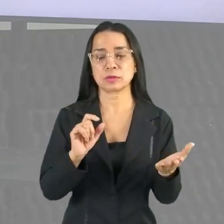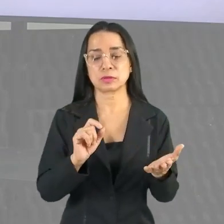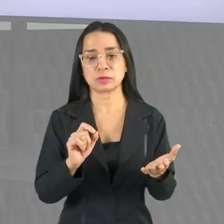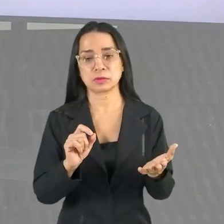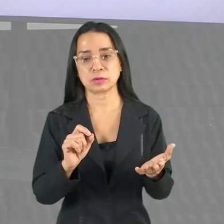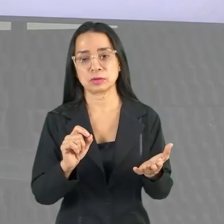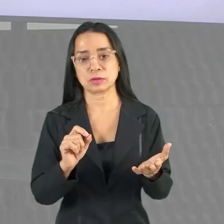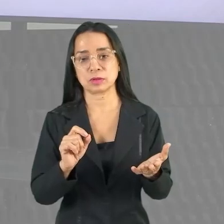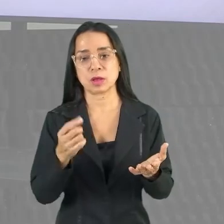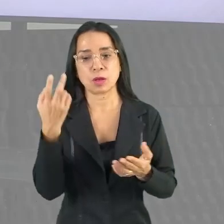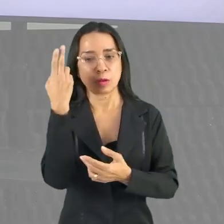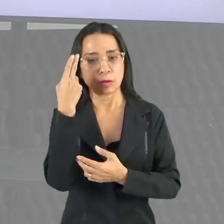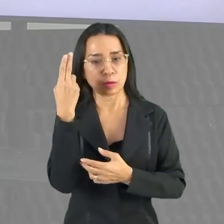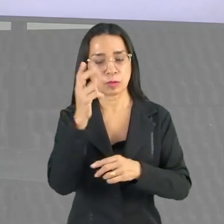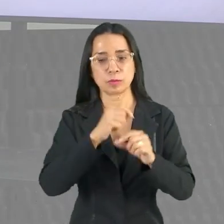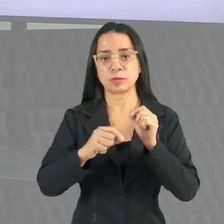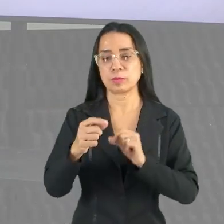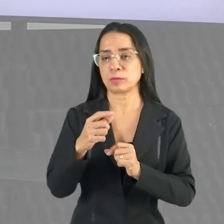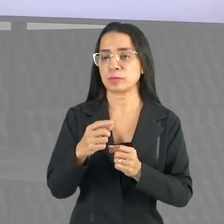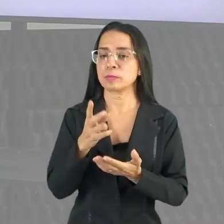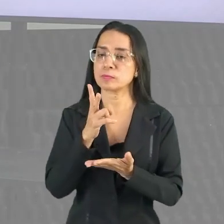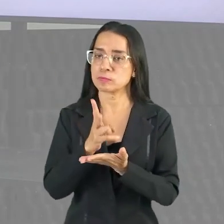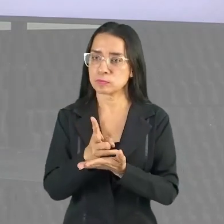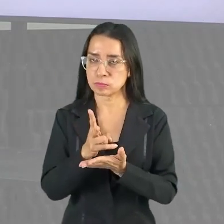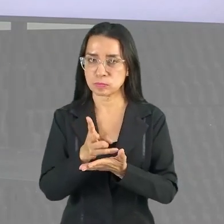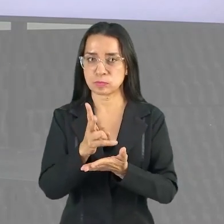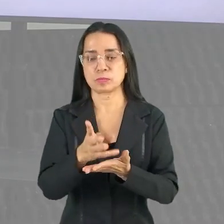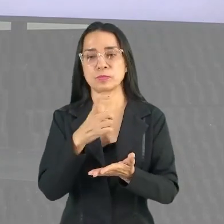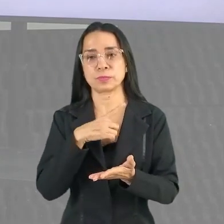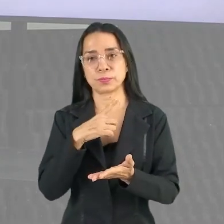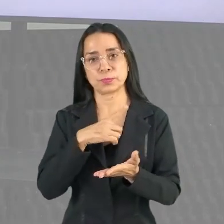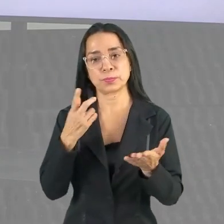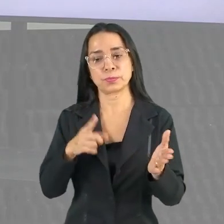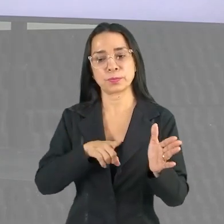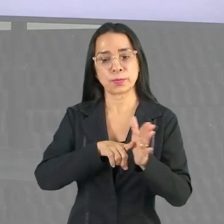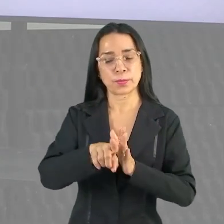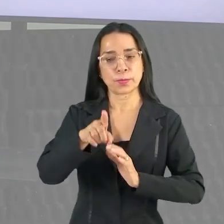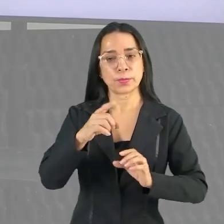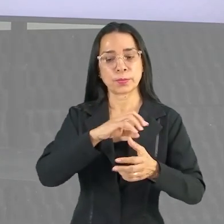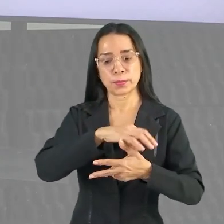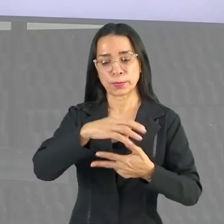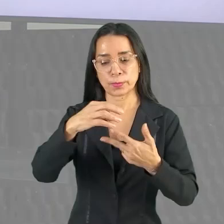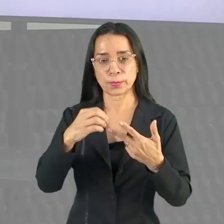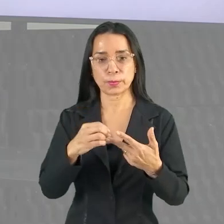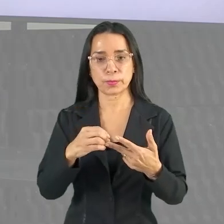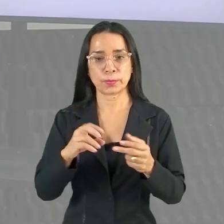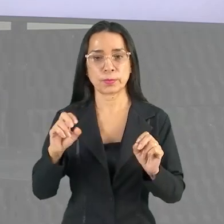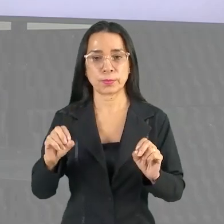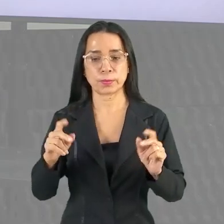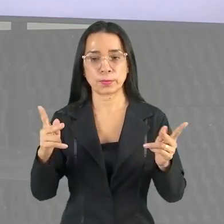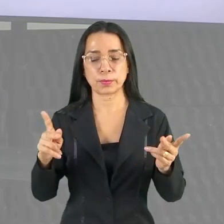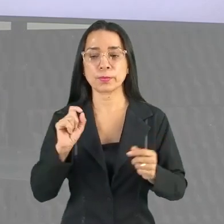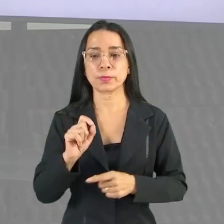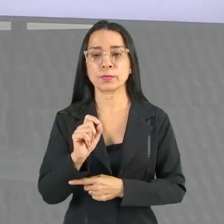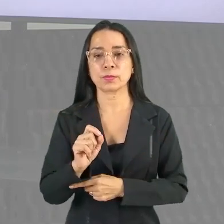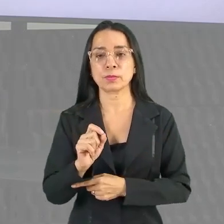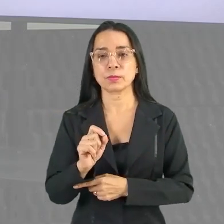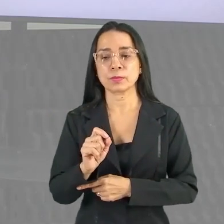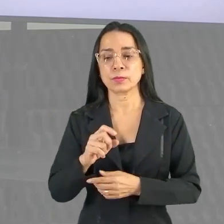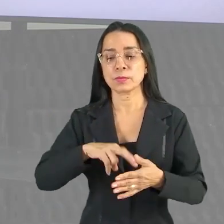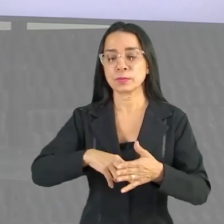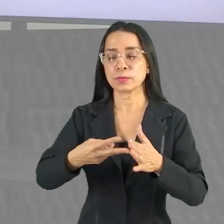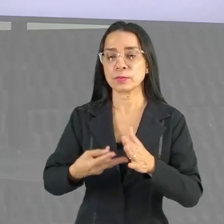comumente caindo nas questões do Enem, beleza? E aí o que é essa